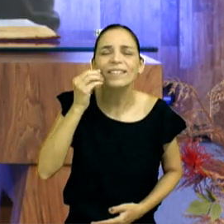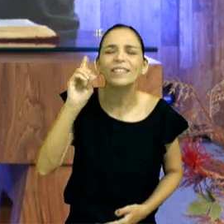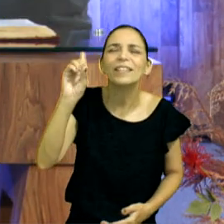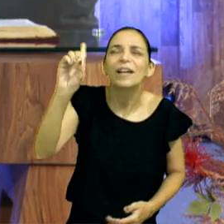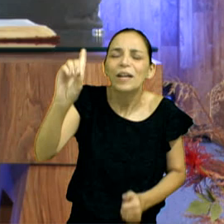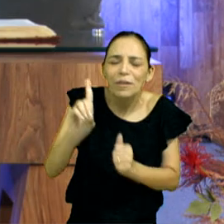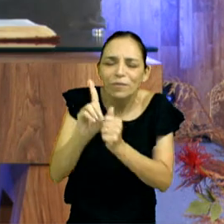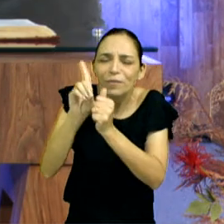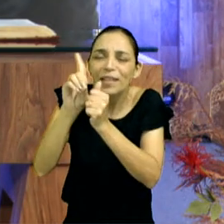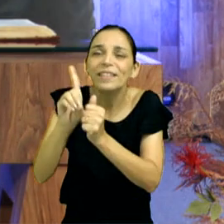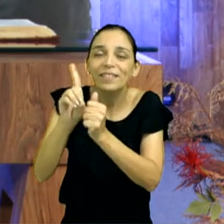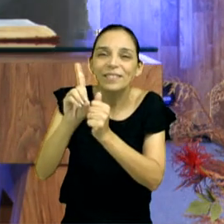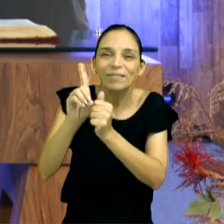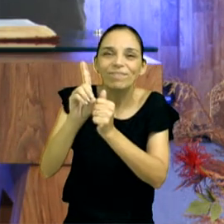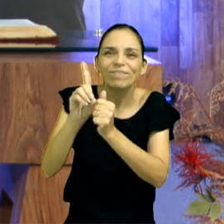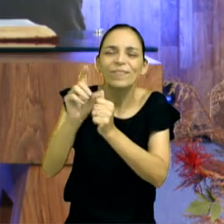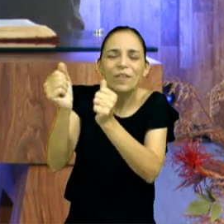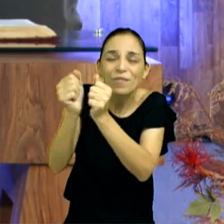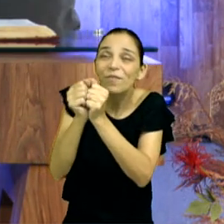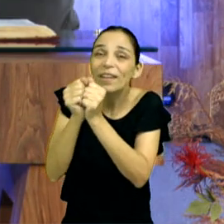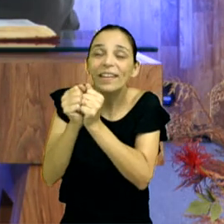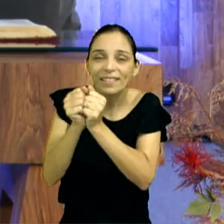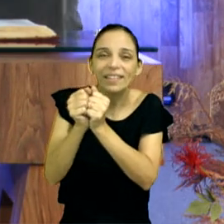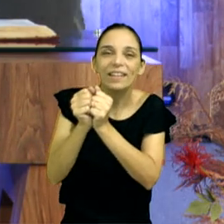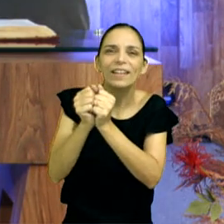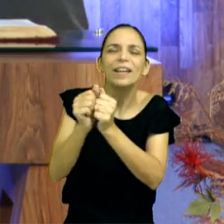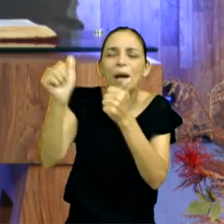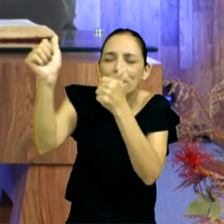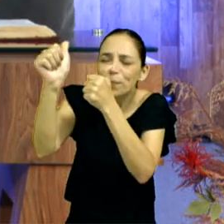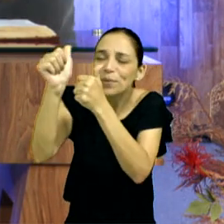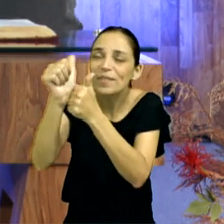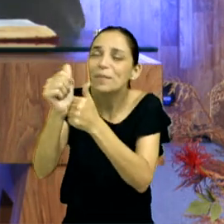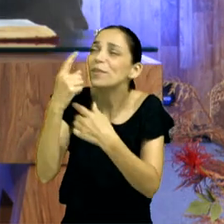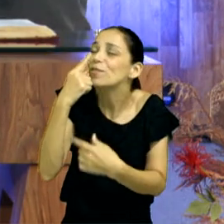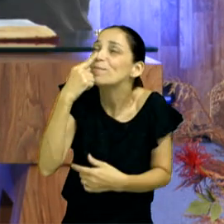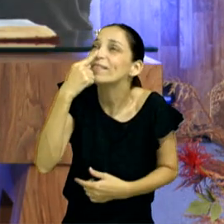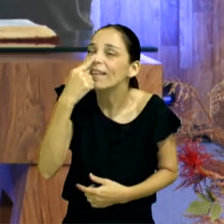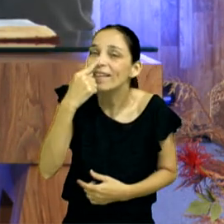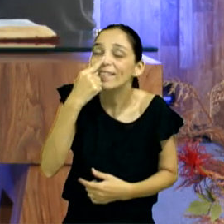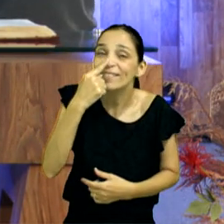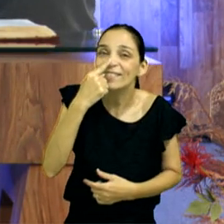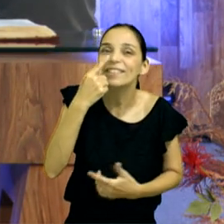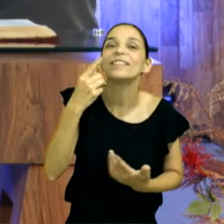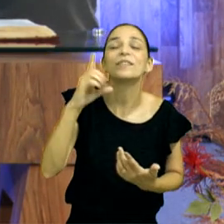você, fala, Senhor, Tu és meu, e eu sou Teu, e eu não abro mão disso,